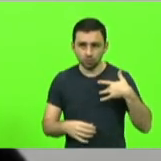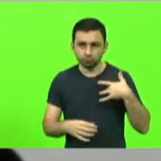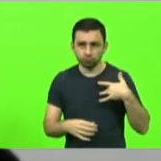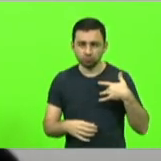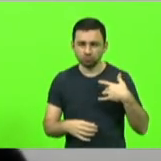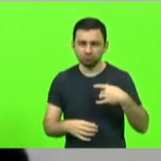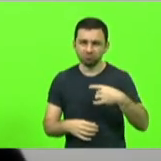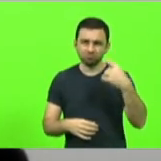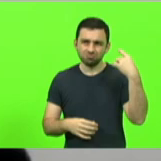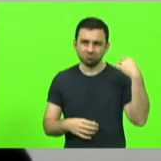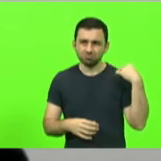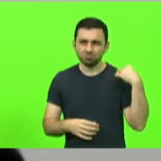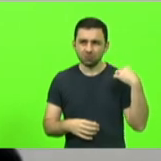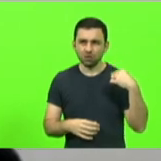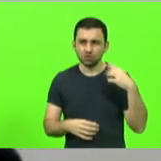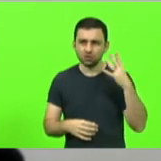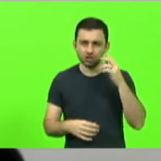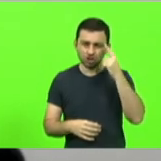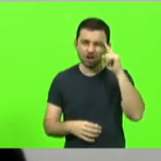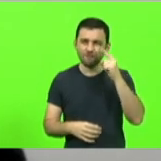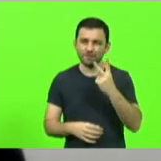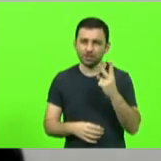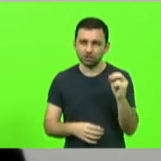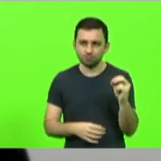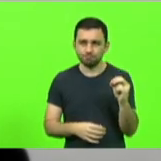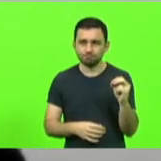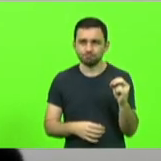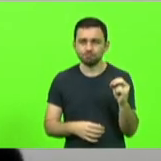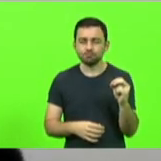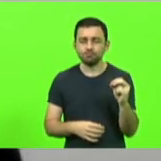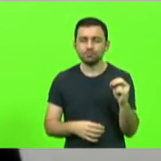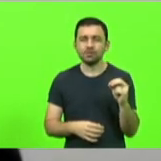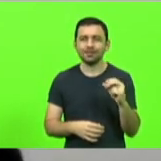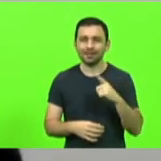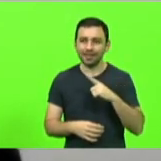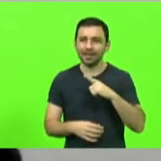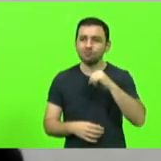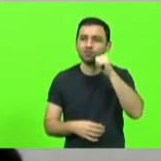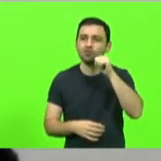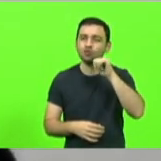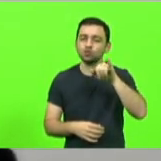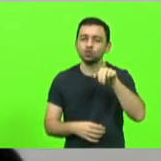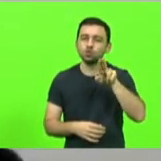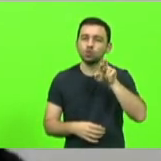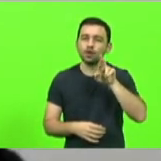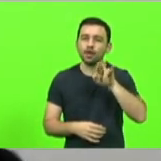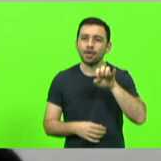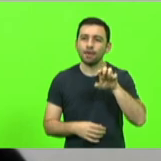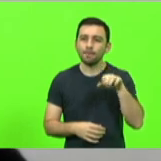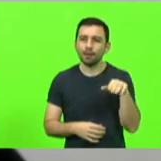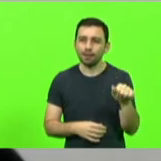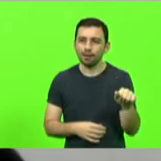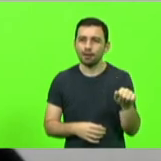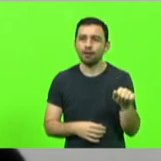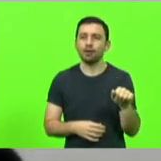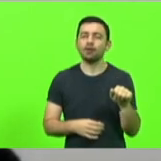recentemente realizada no dia 20 também a dona Jurema Ramos dos Santos que é a